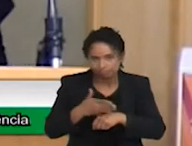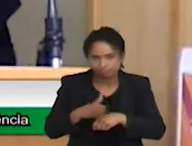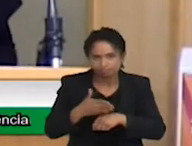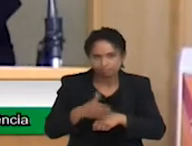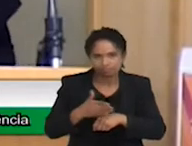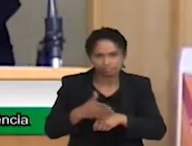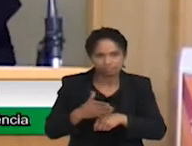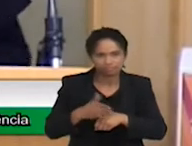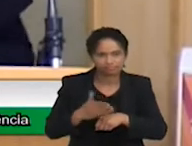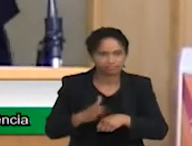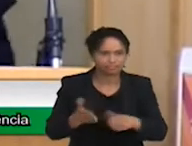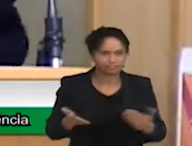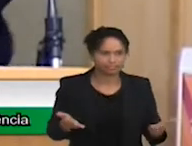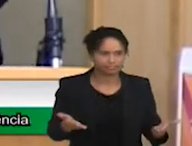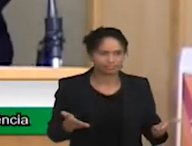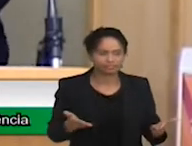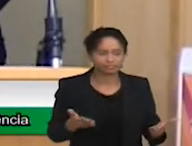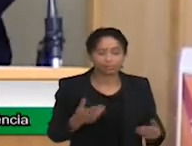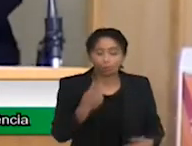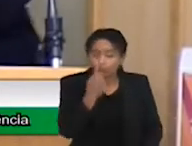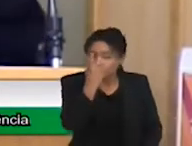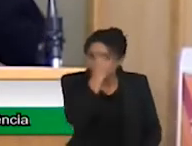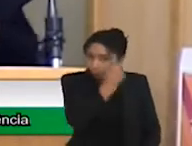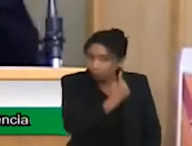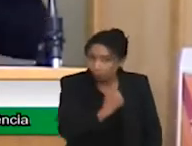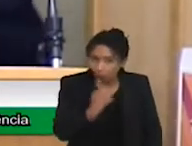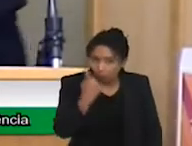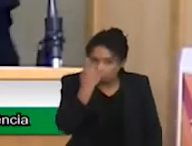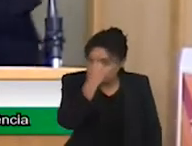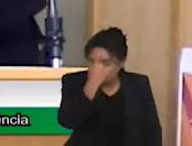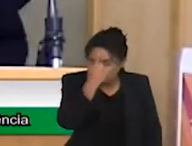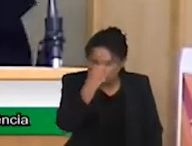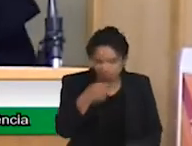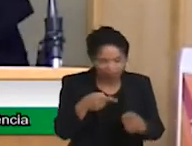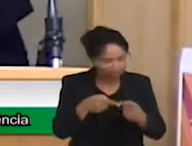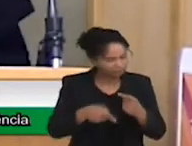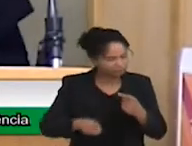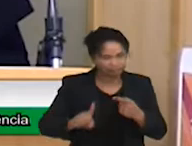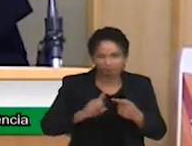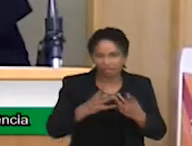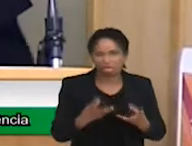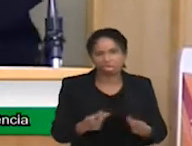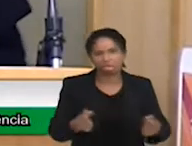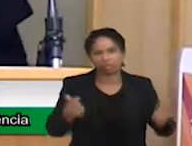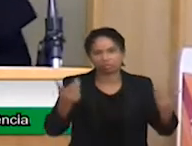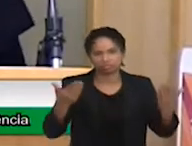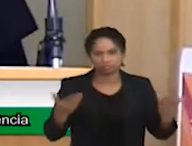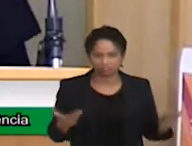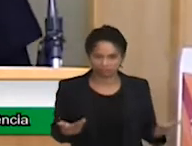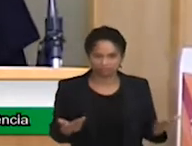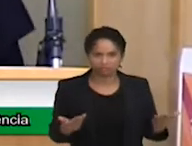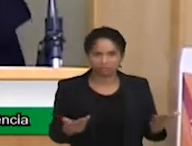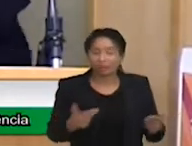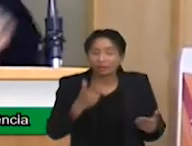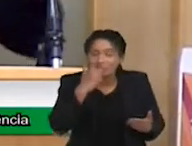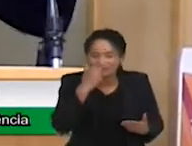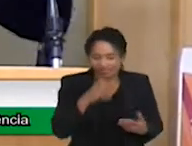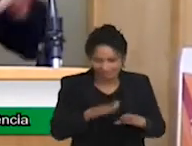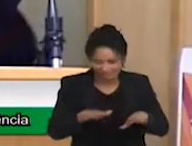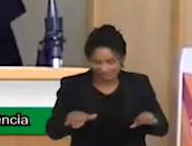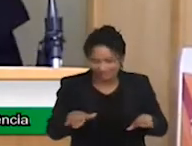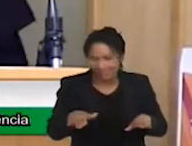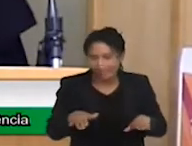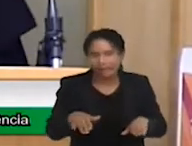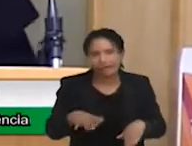sentido. O menor sentido. E aí, voltando à analogia com a escola, a criança aprende português numa escola,